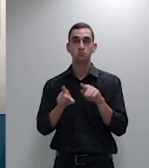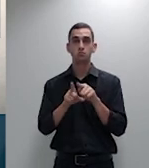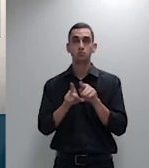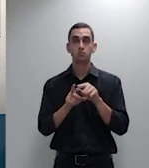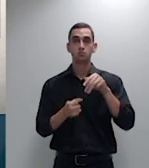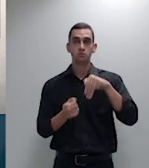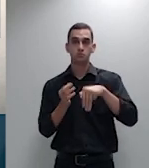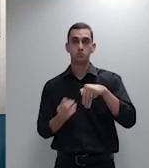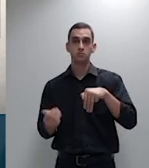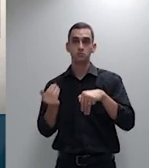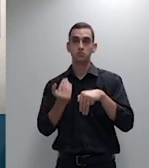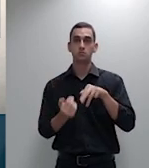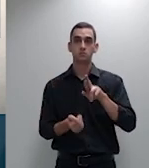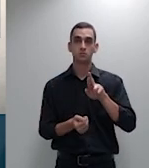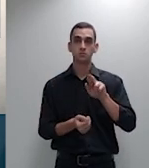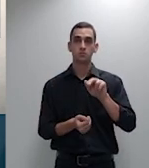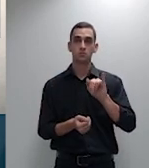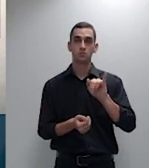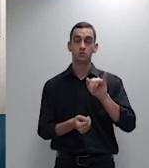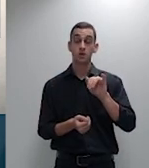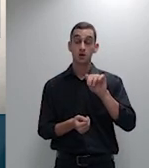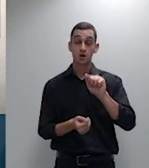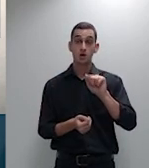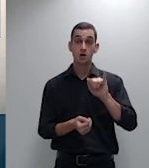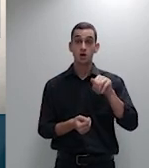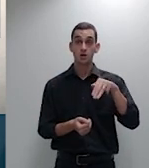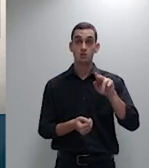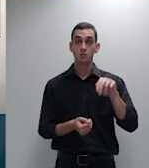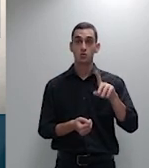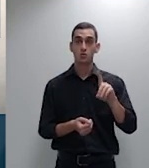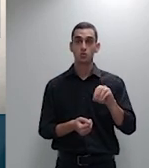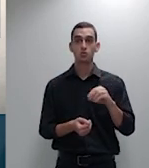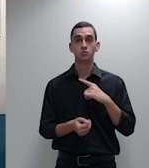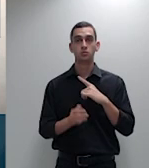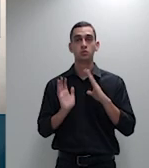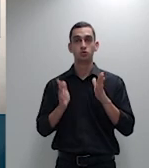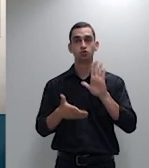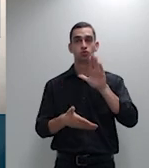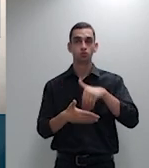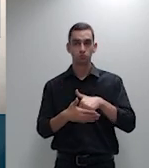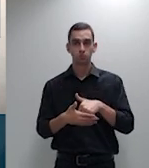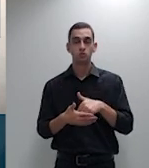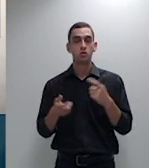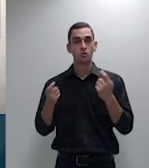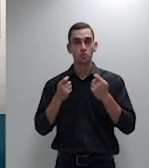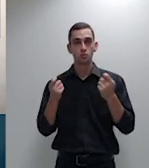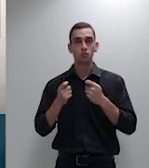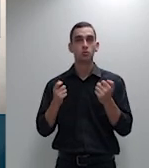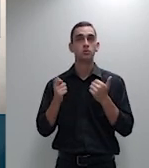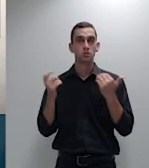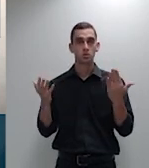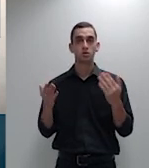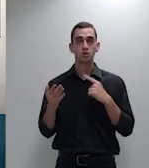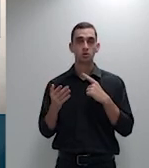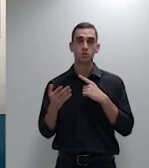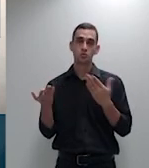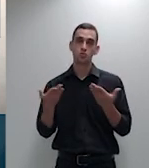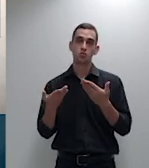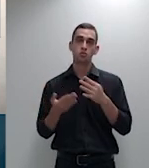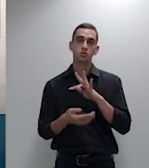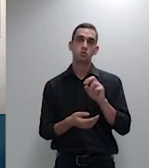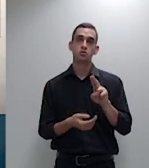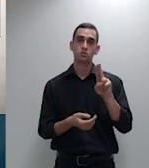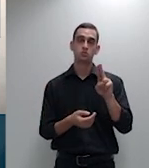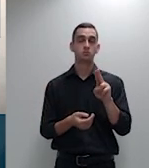que foi um dos ministros que votou neste ato de controle externo que hoje deixa o Tribunal de Contas Tribunal de Contas esse que